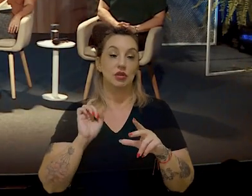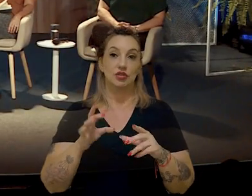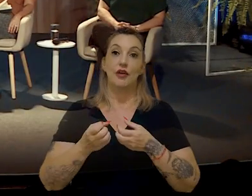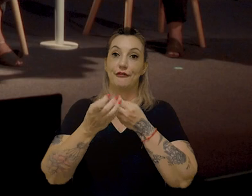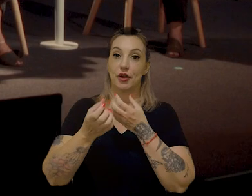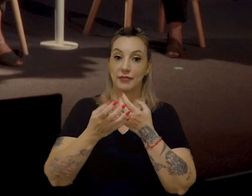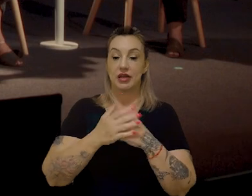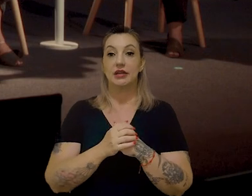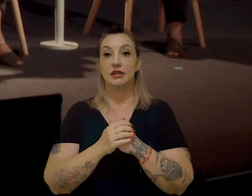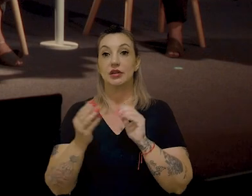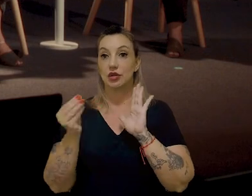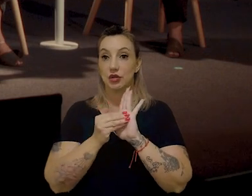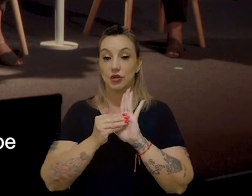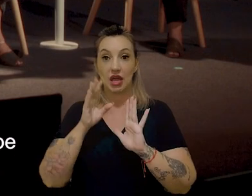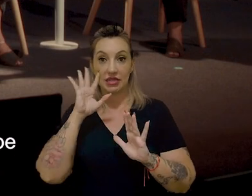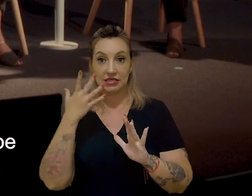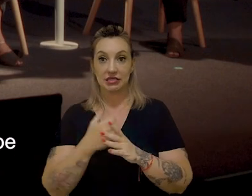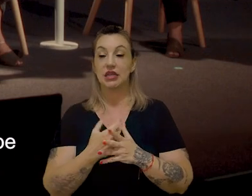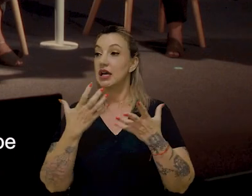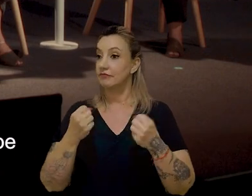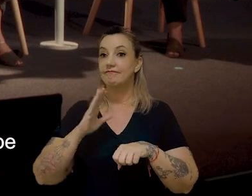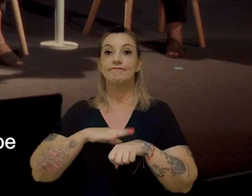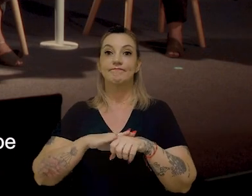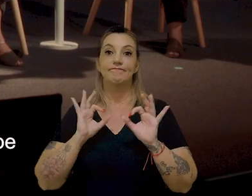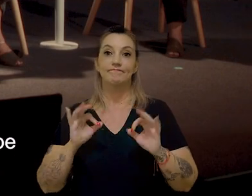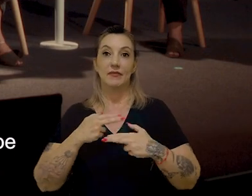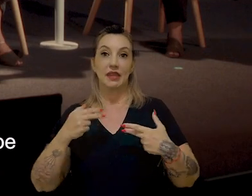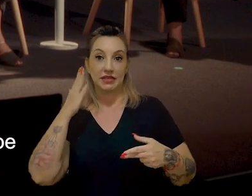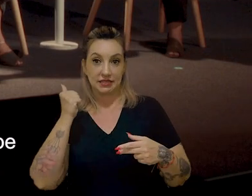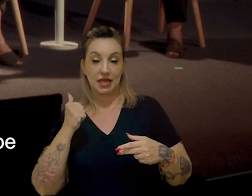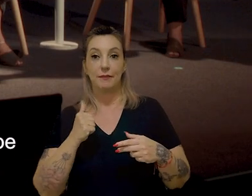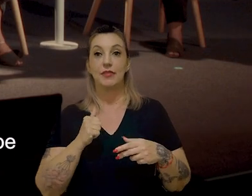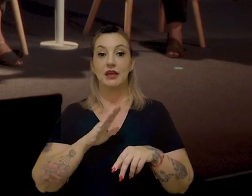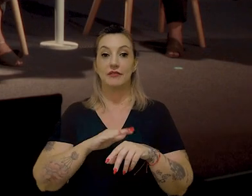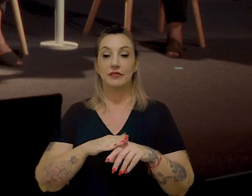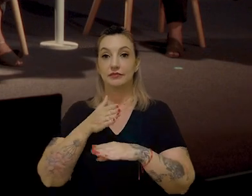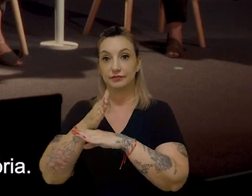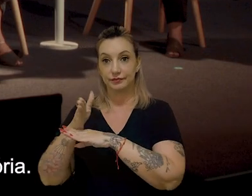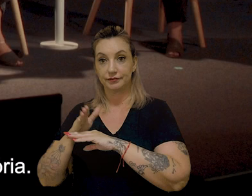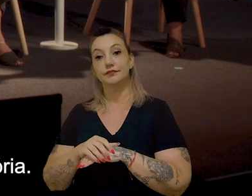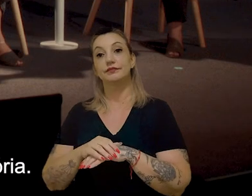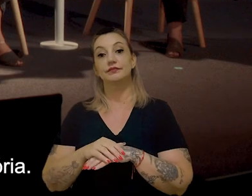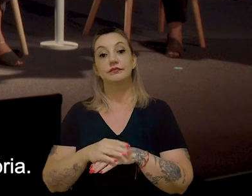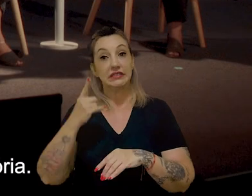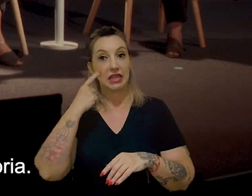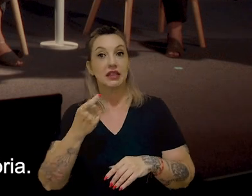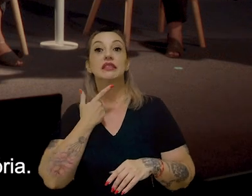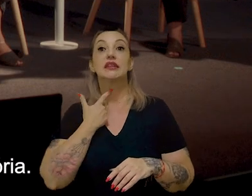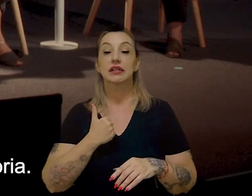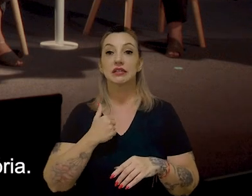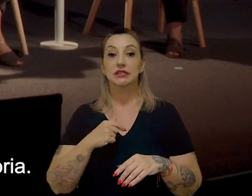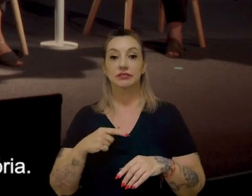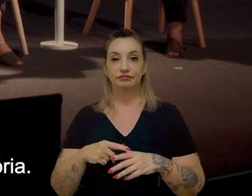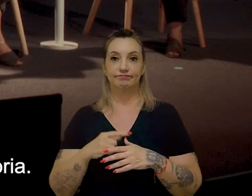informação, é colocar isso em ação, executar as coisas que a gente sabe que vão estar por aí. É a intenção que eu acho que